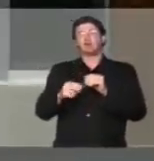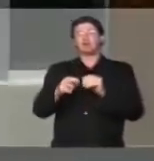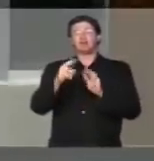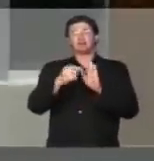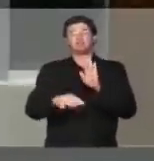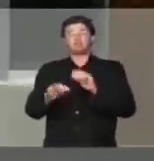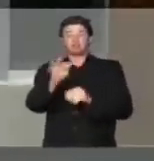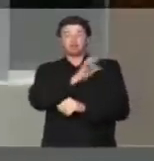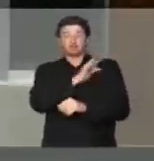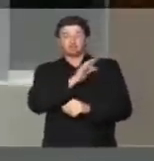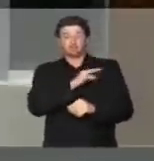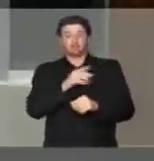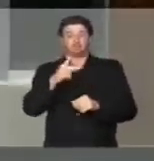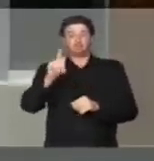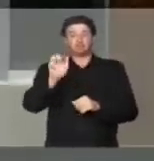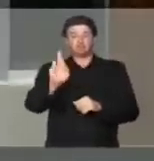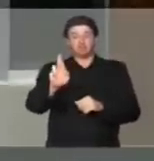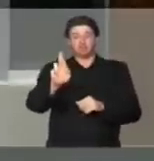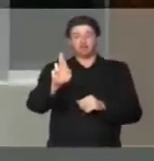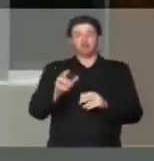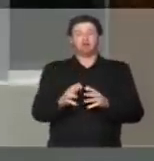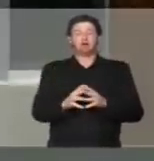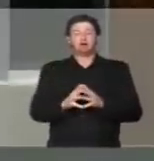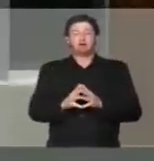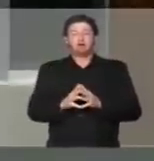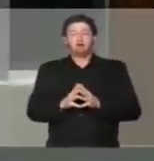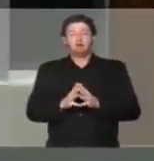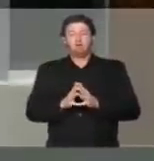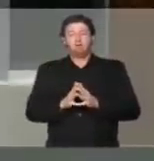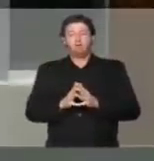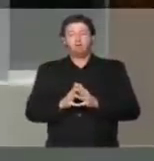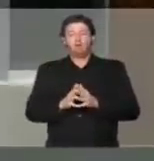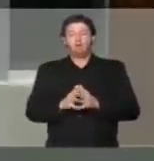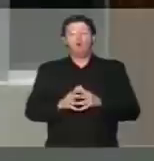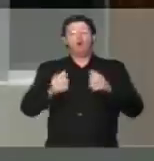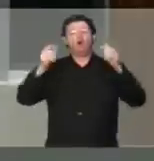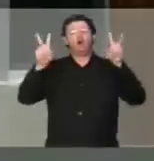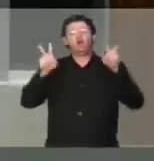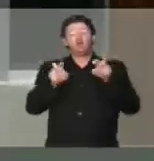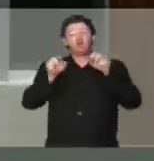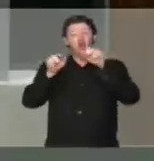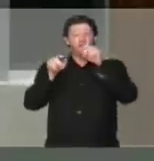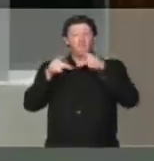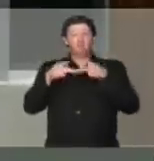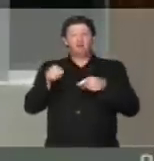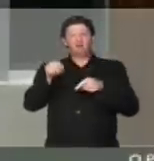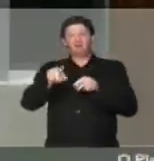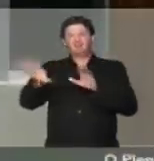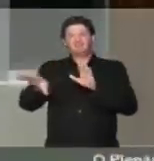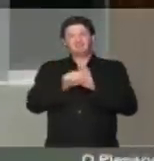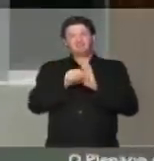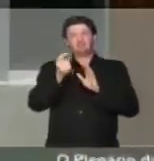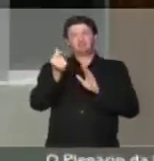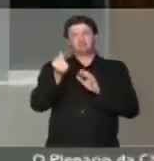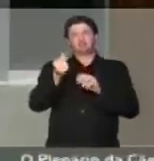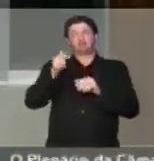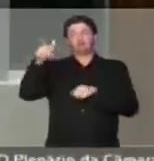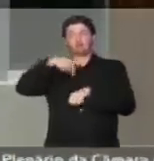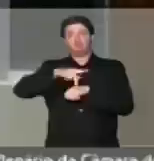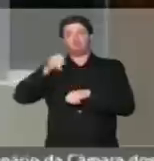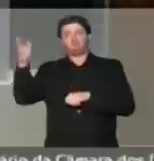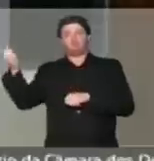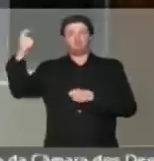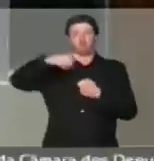Procuradoria-Geral da República sobre este projeto de repatriação. Aliás,